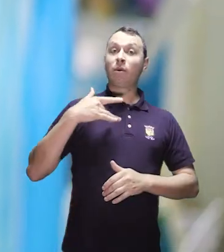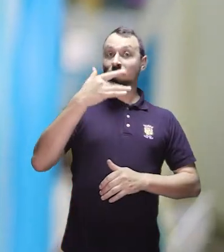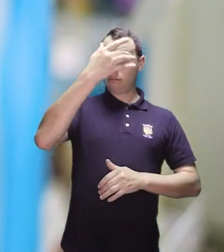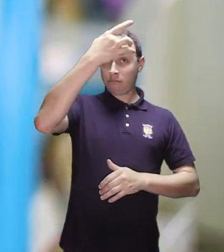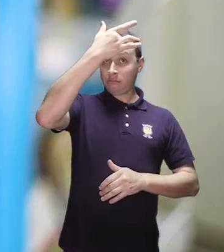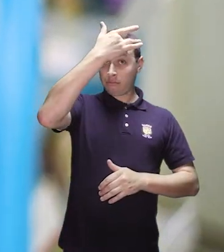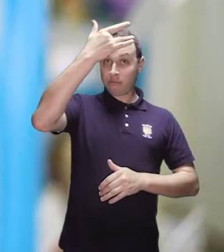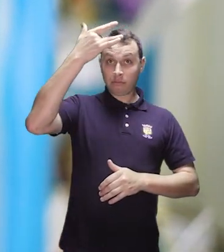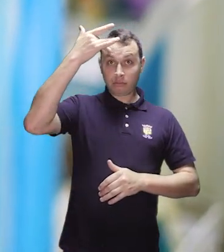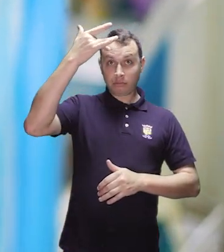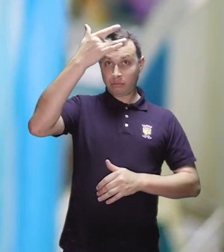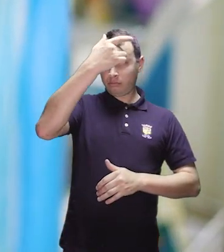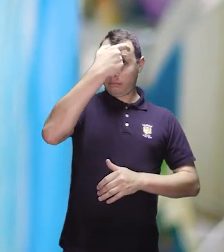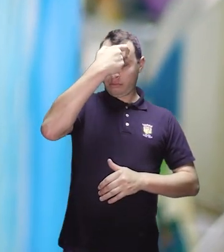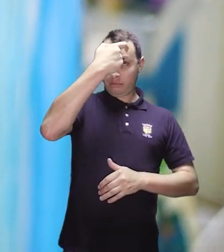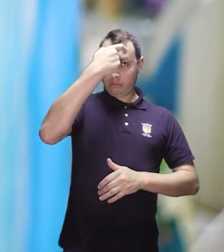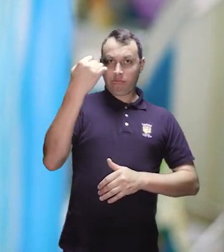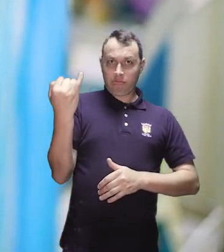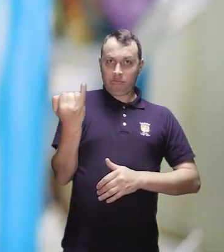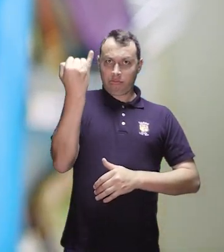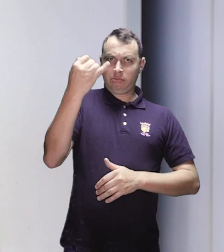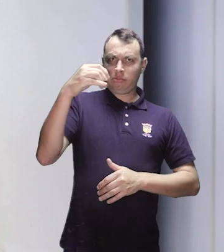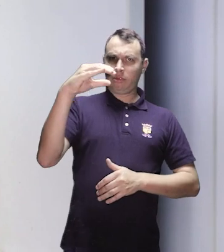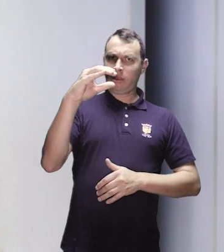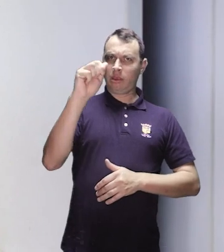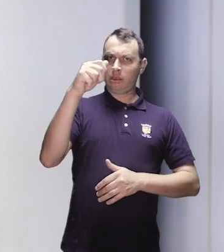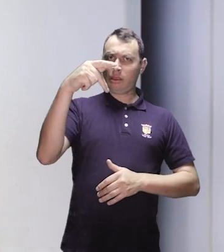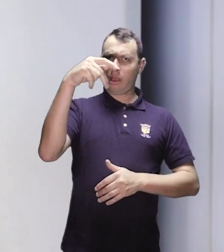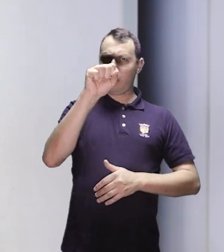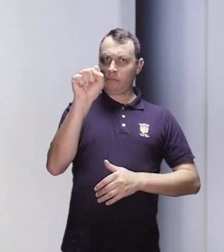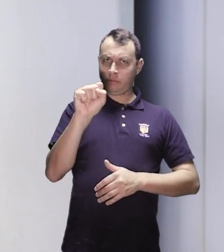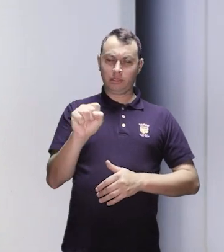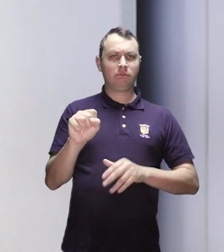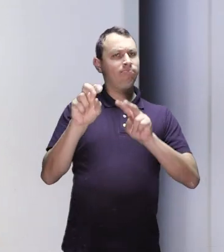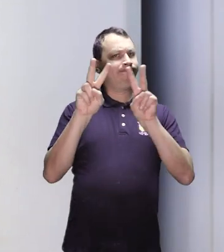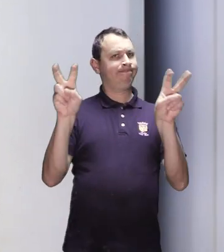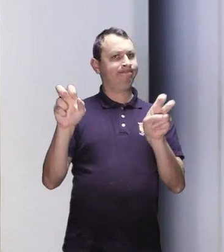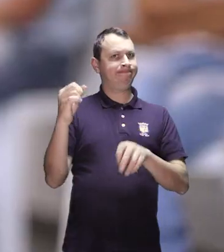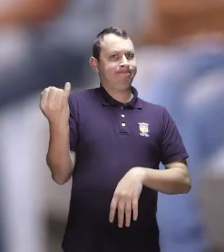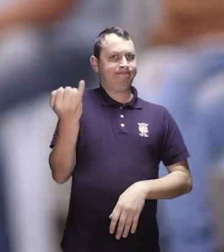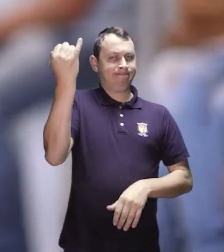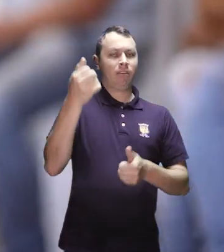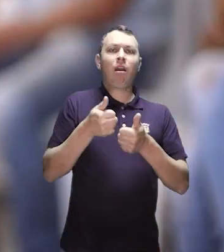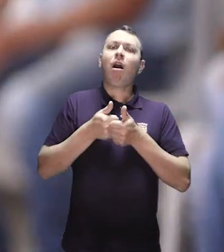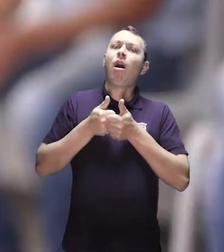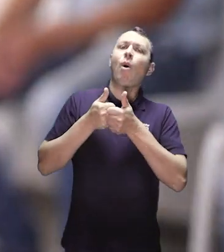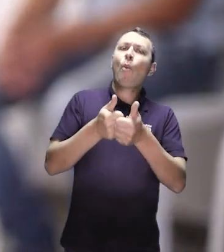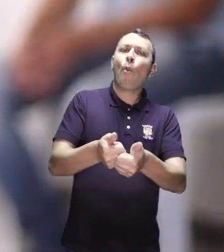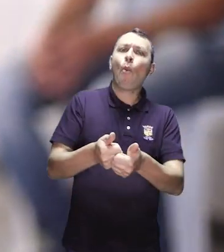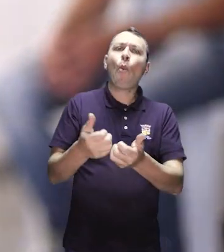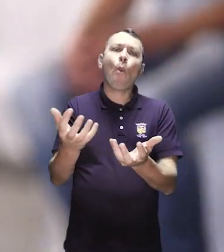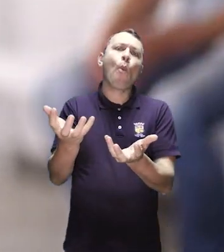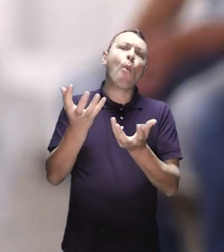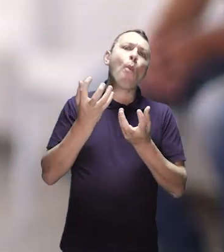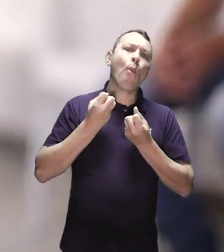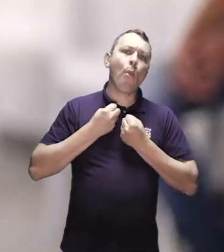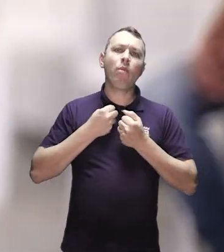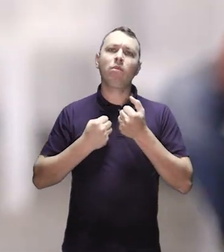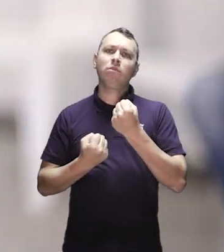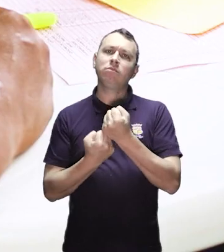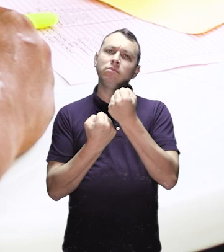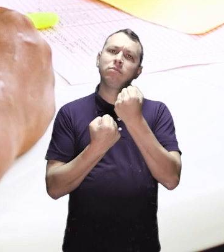A saúde mental, um tema igualmente importante, é contemplada pelo trabalho realizado nos CAPS, com